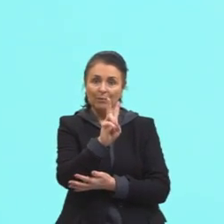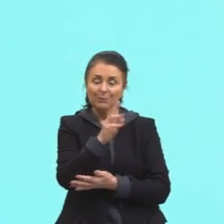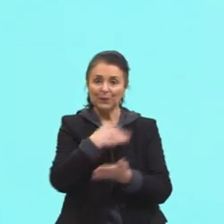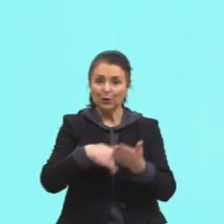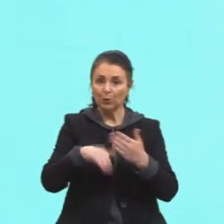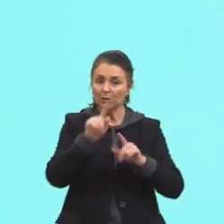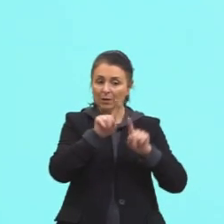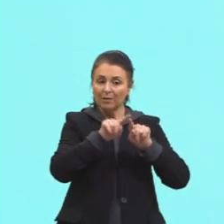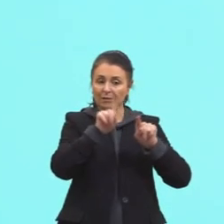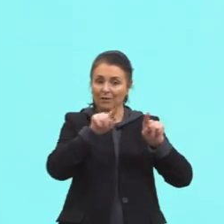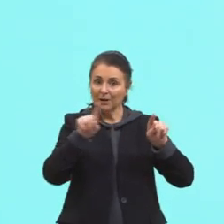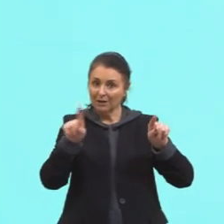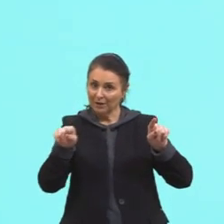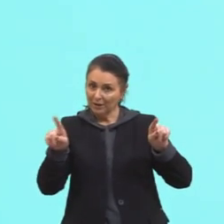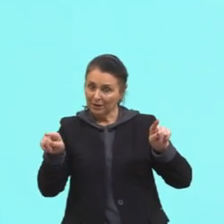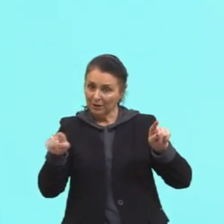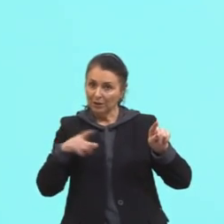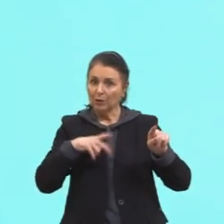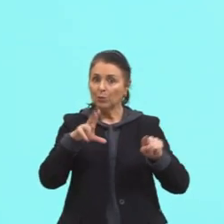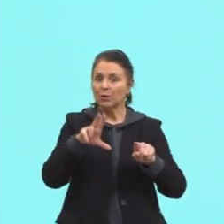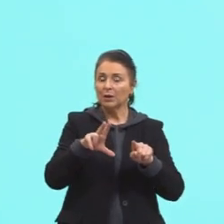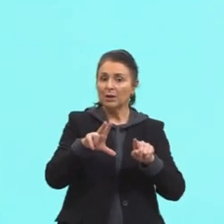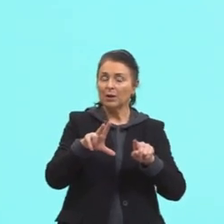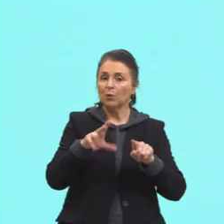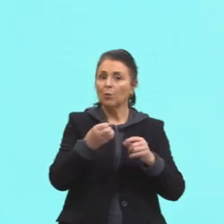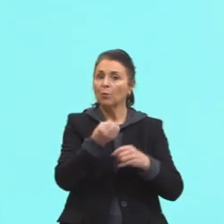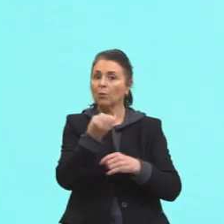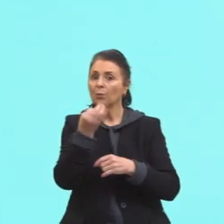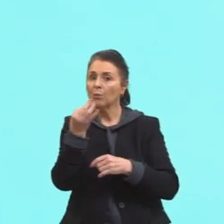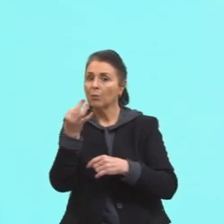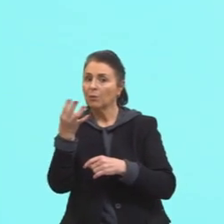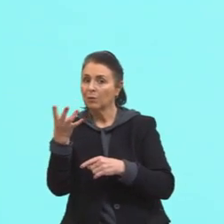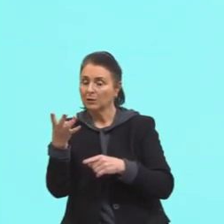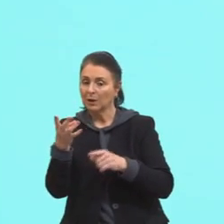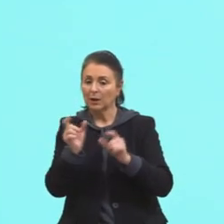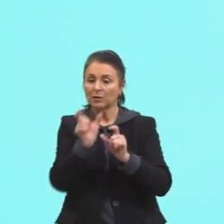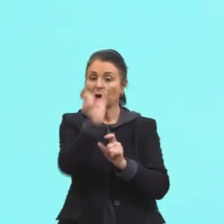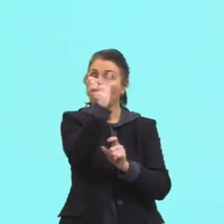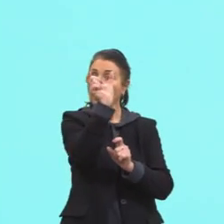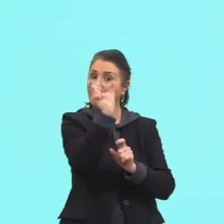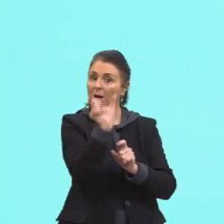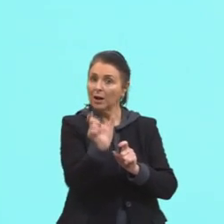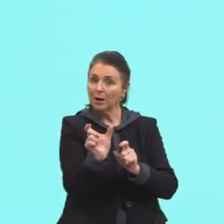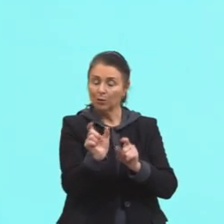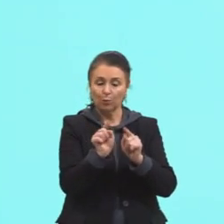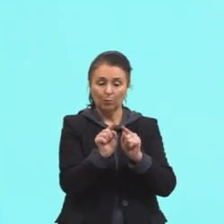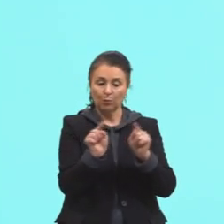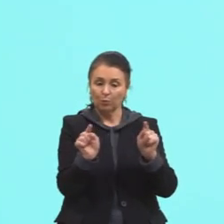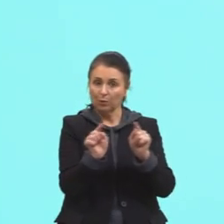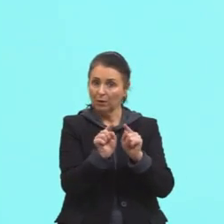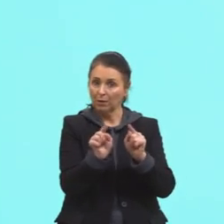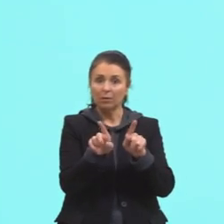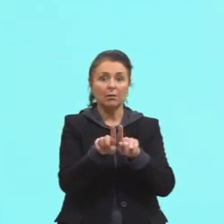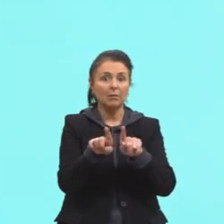variando de acordo com a intensidade, a largura delas, novamente, sempre a mesma, e a distância entre